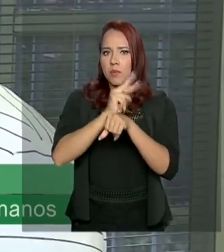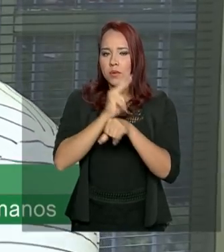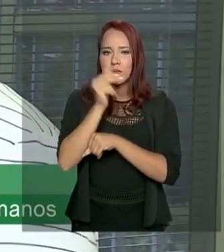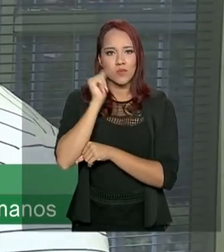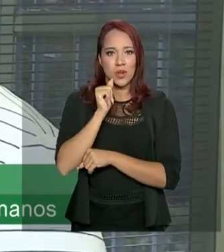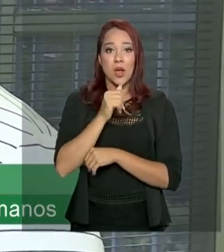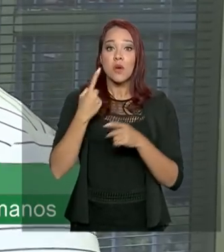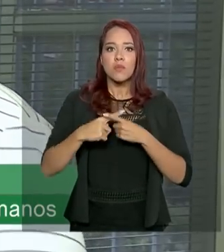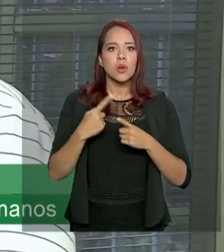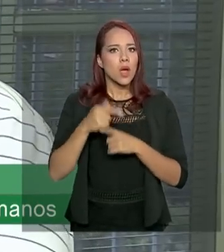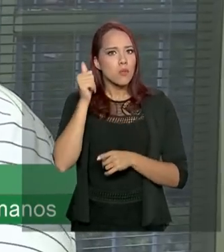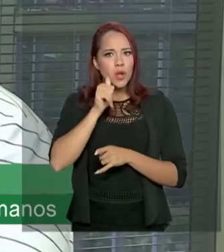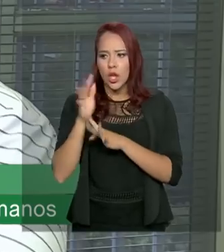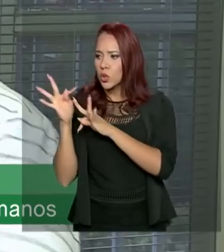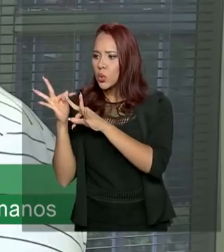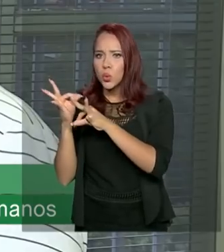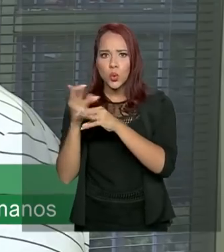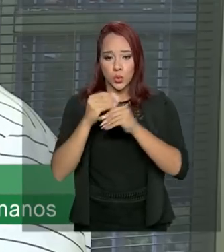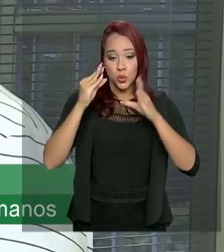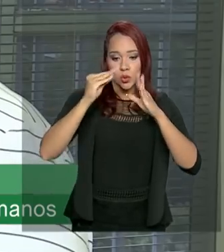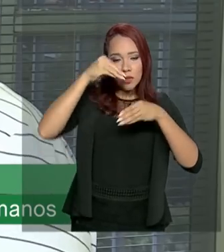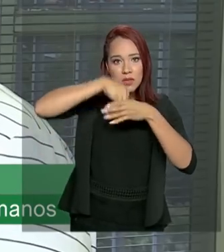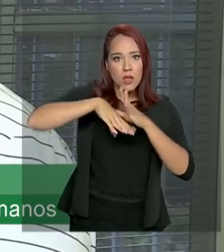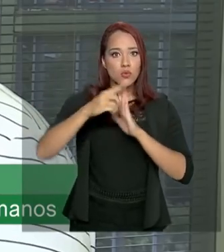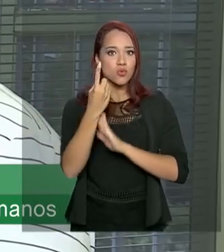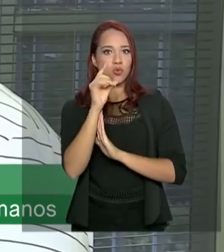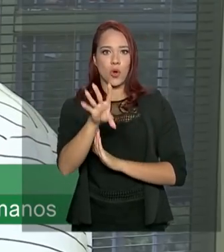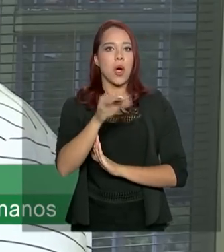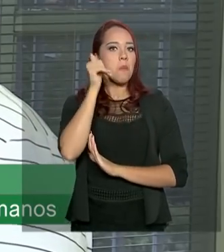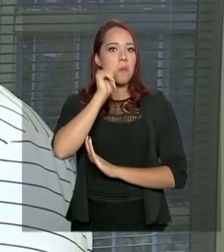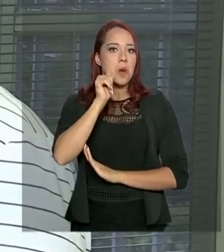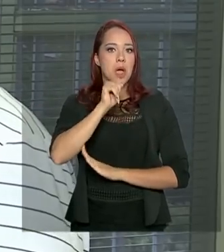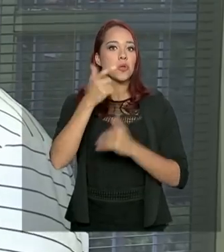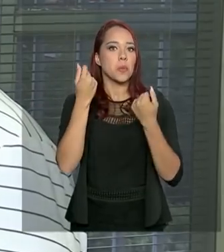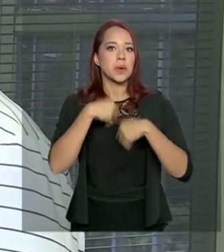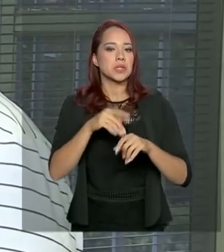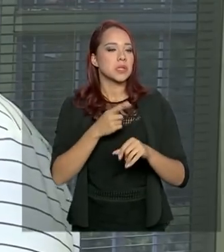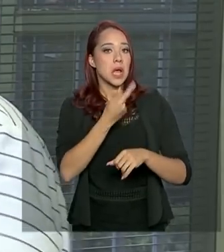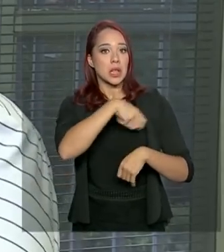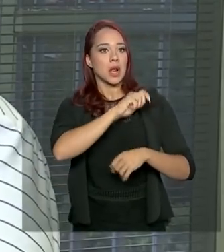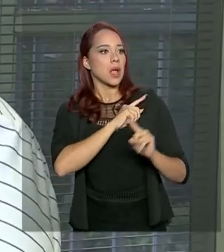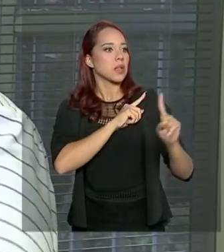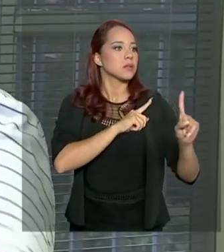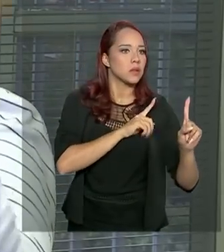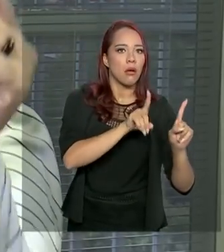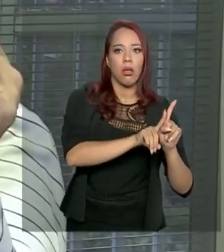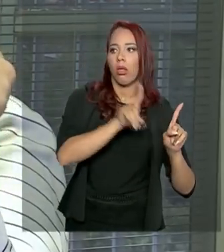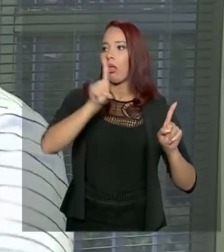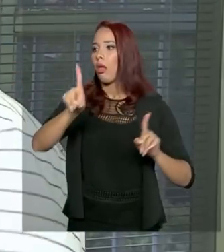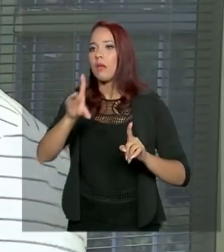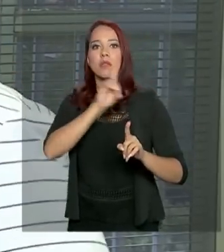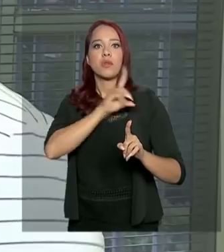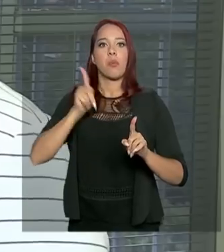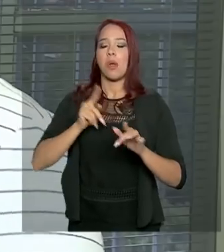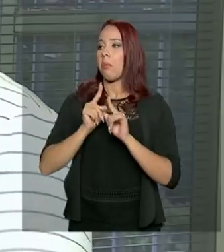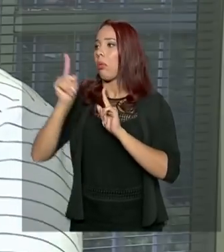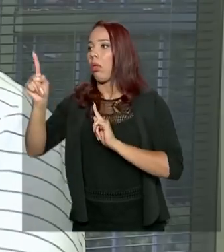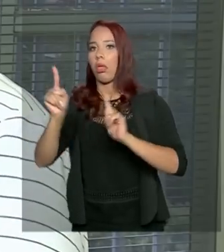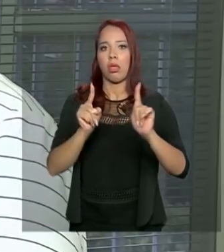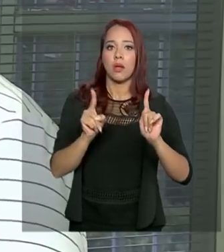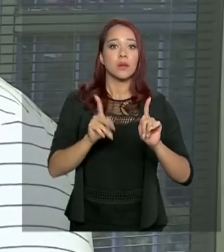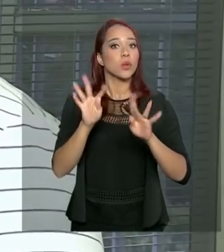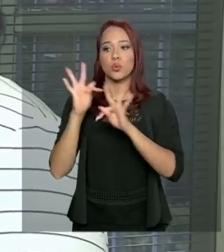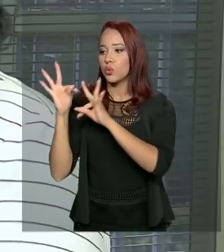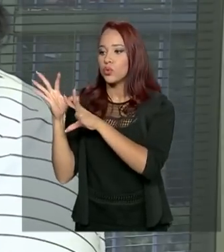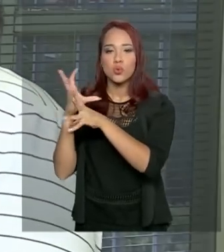da mulher. Porque ela reúne toda a rede num único espaço. A mulher não precisa sair atrás da delegacia no bairro, a defessoria no outro, está todo mundo